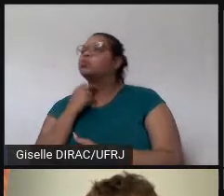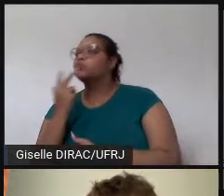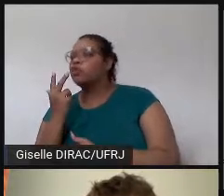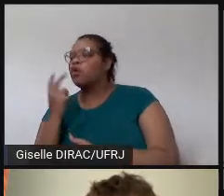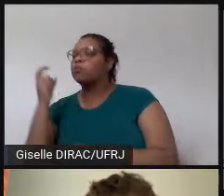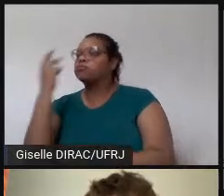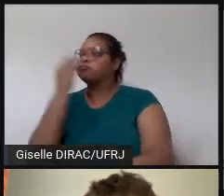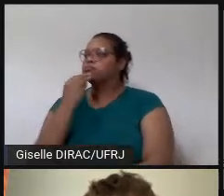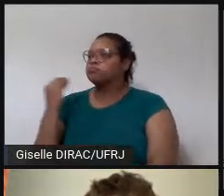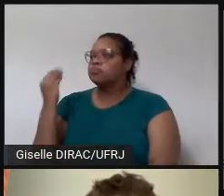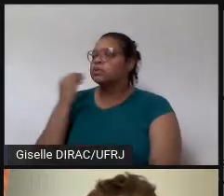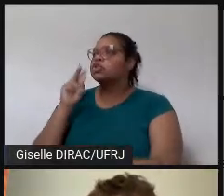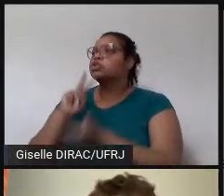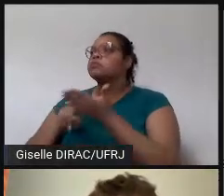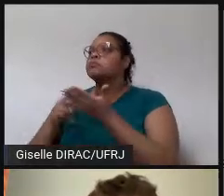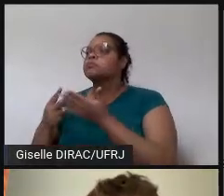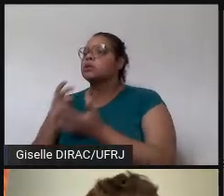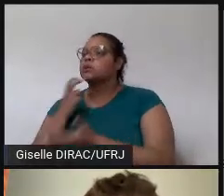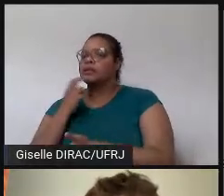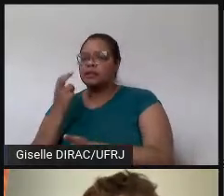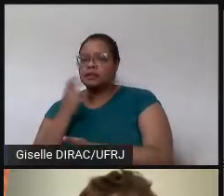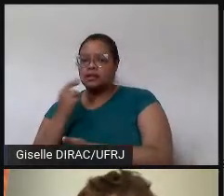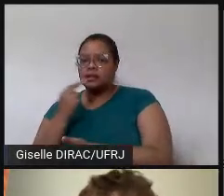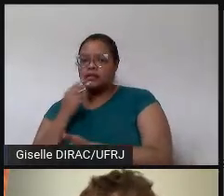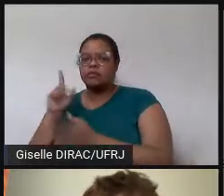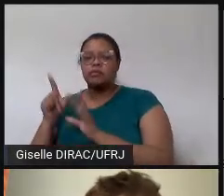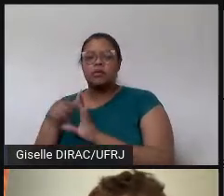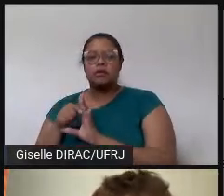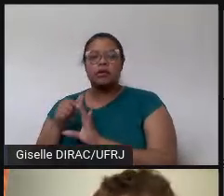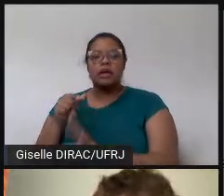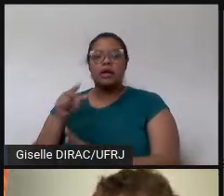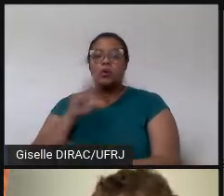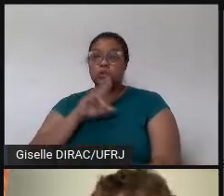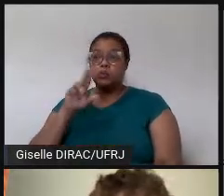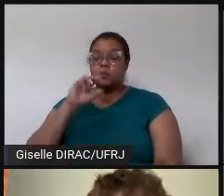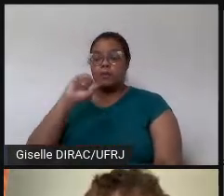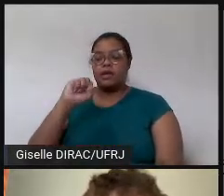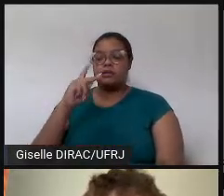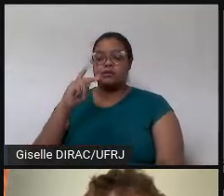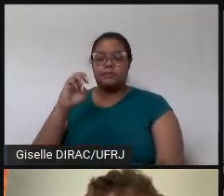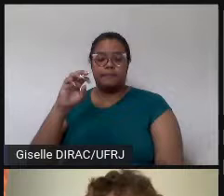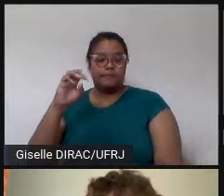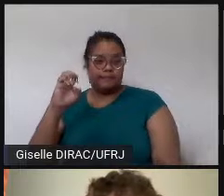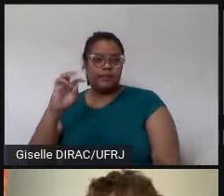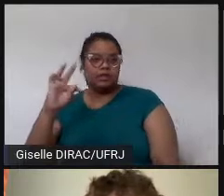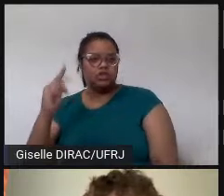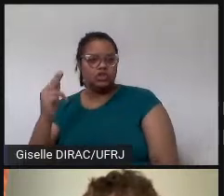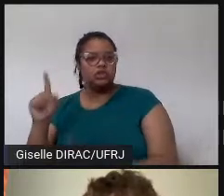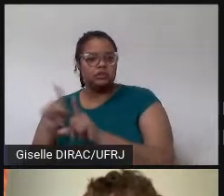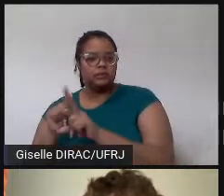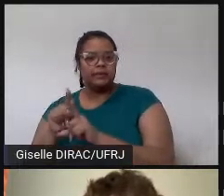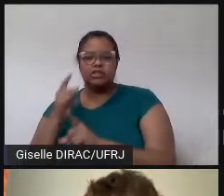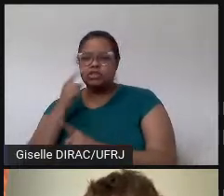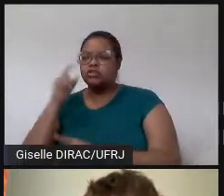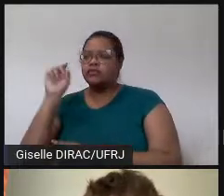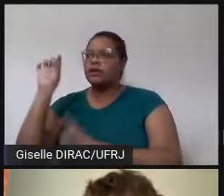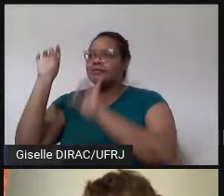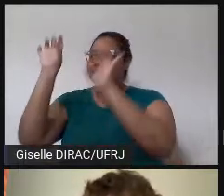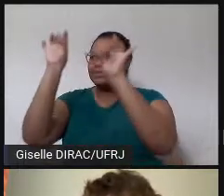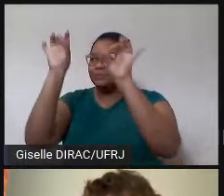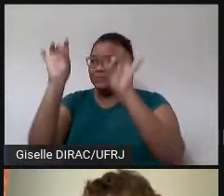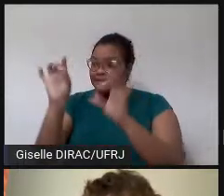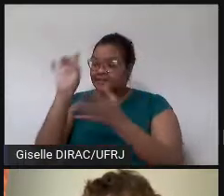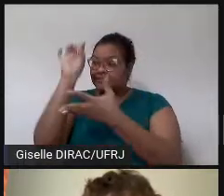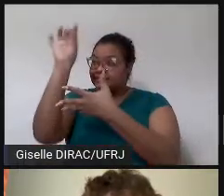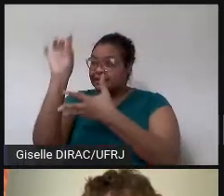como nós interpretamos, vocês vão querer um artigo de speech perception. E aí, trabalhar essas questões específicas,